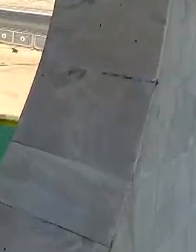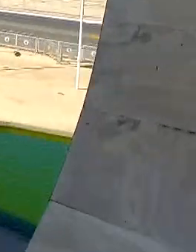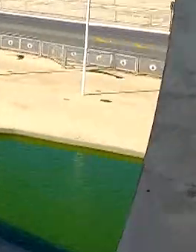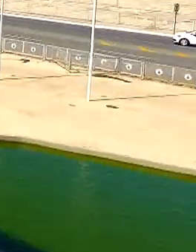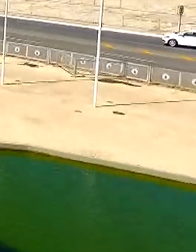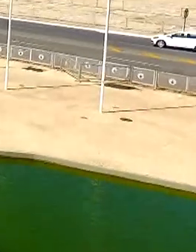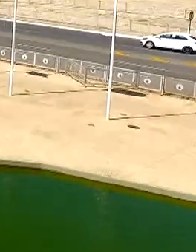Legendas Pedro Negri